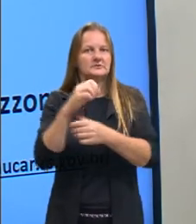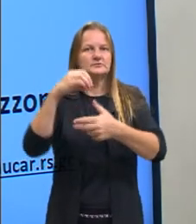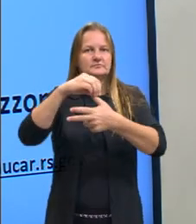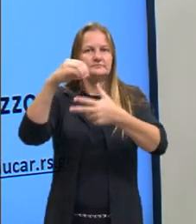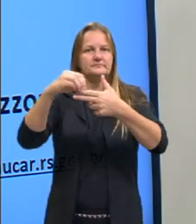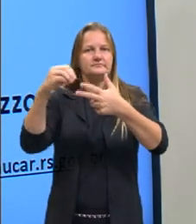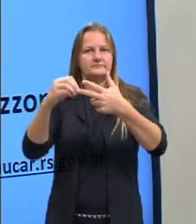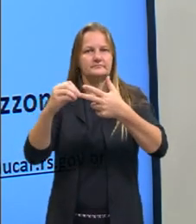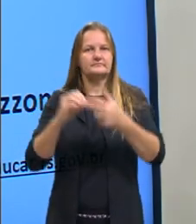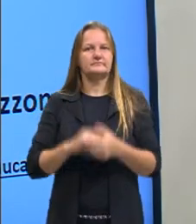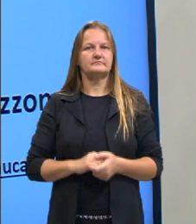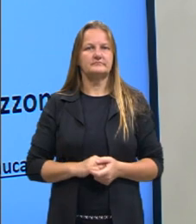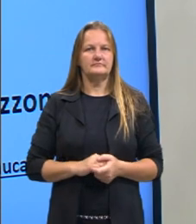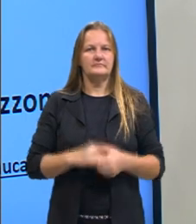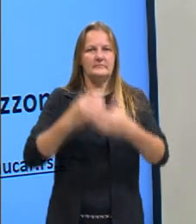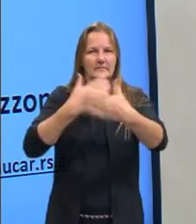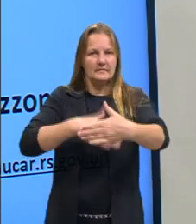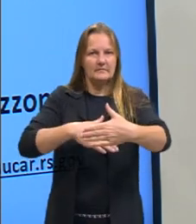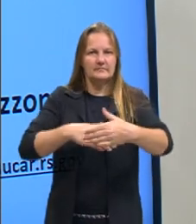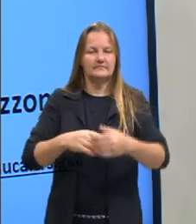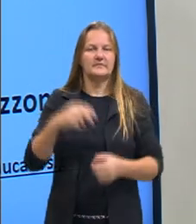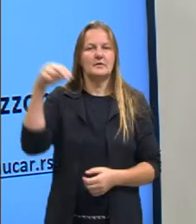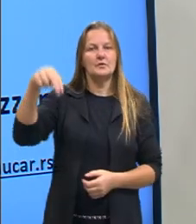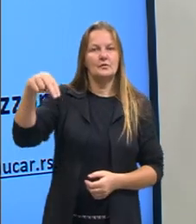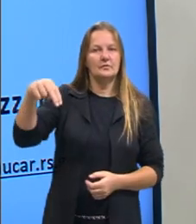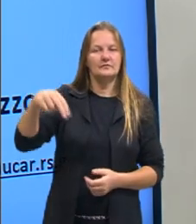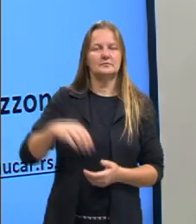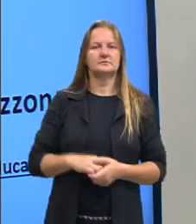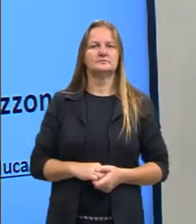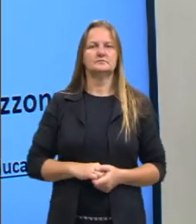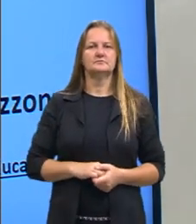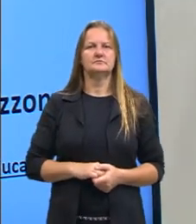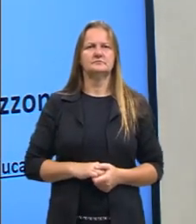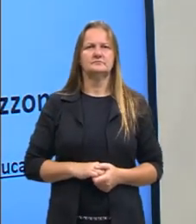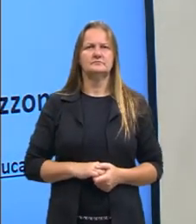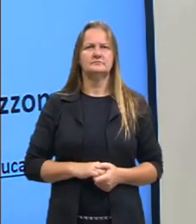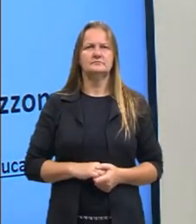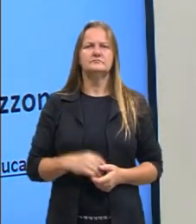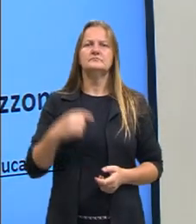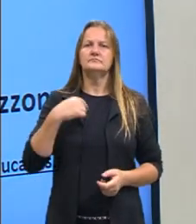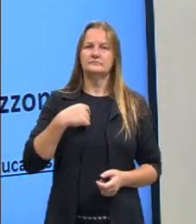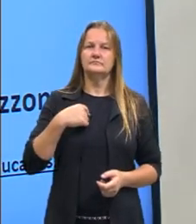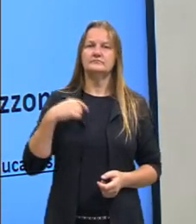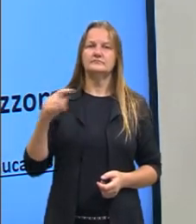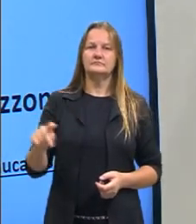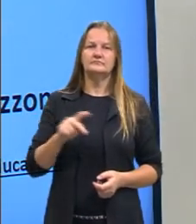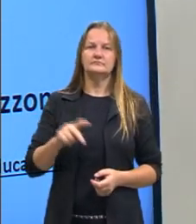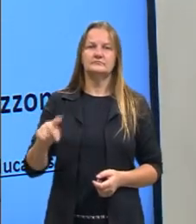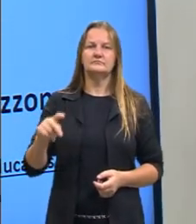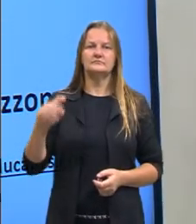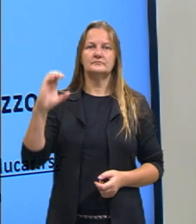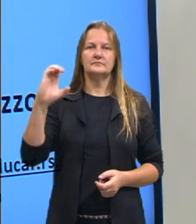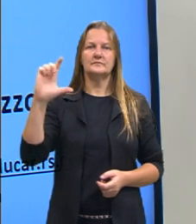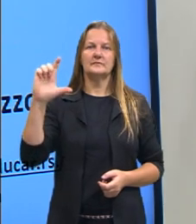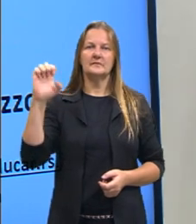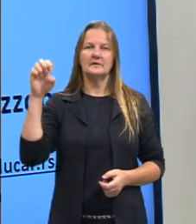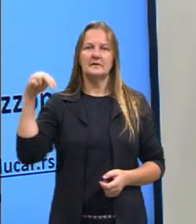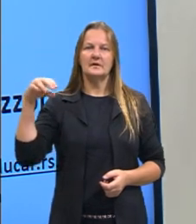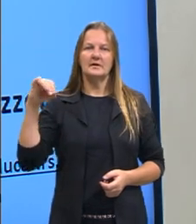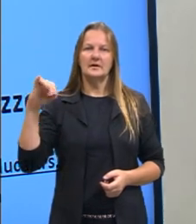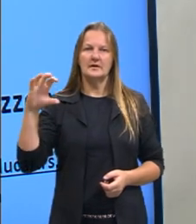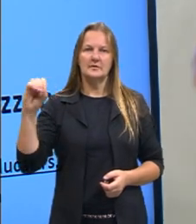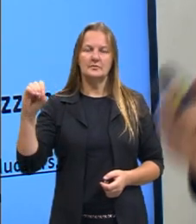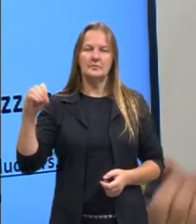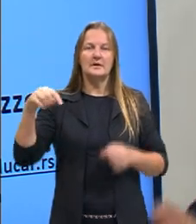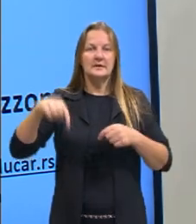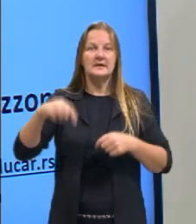a prova do ENEM em novembro deste ano. Eu sou Clênio Vianney Amazoneto, estou aqui